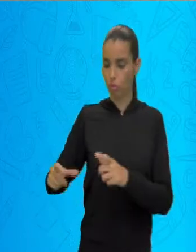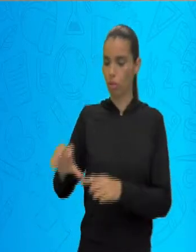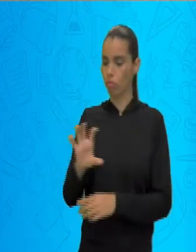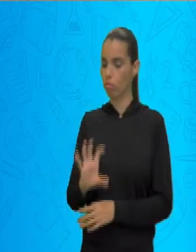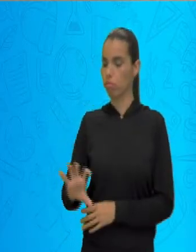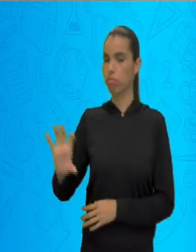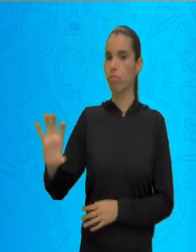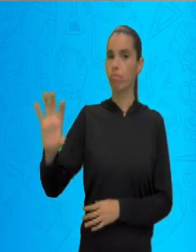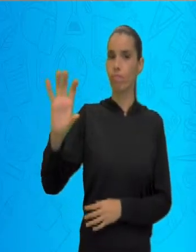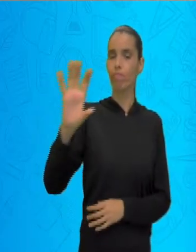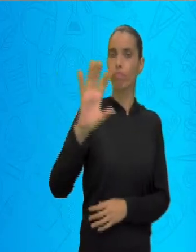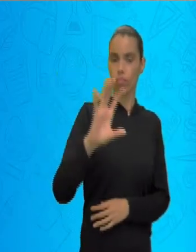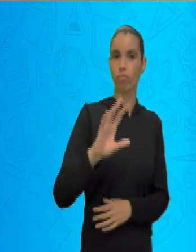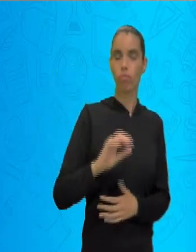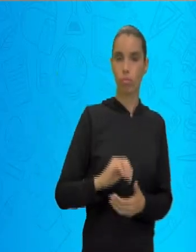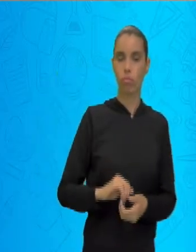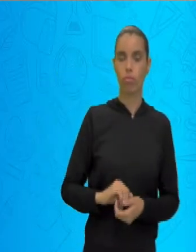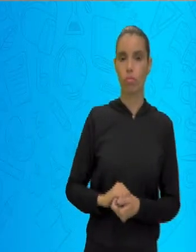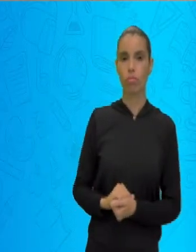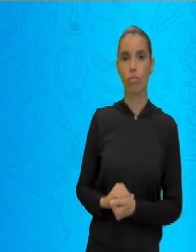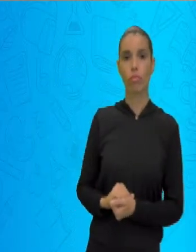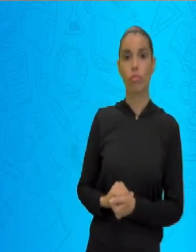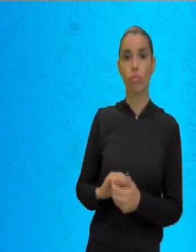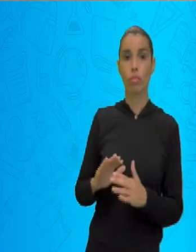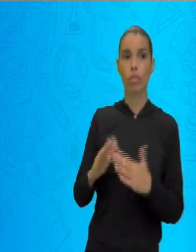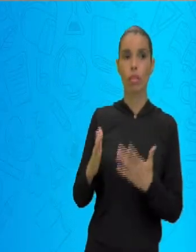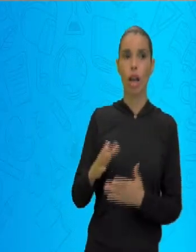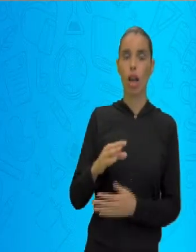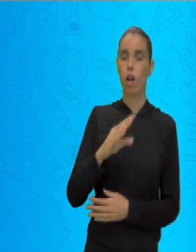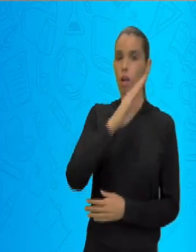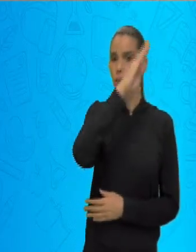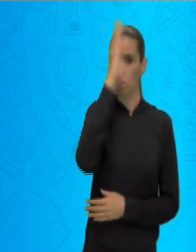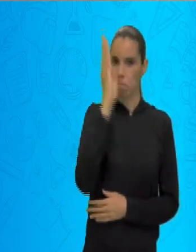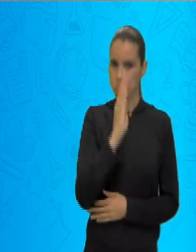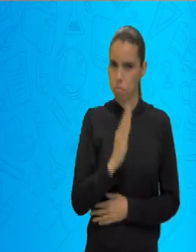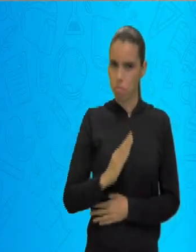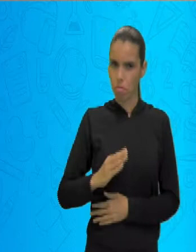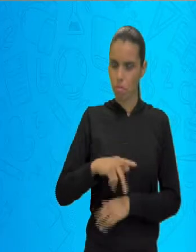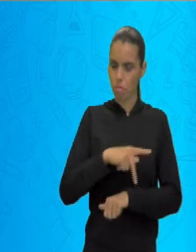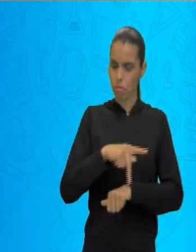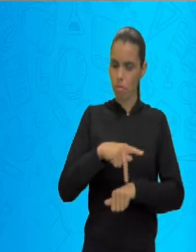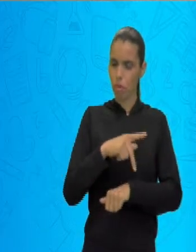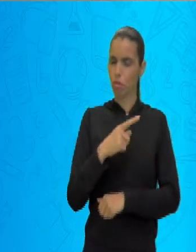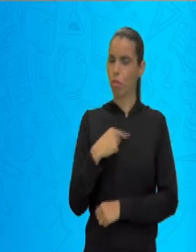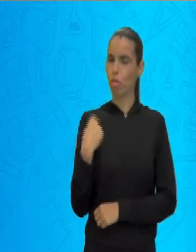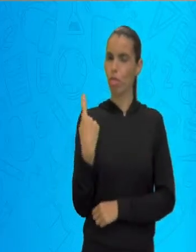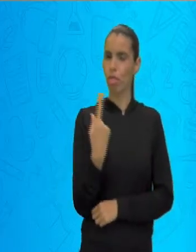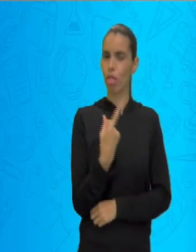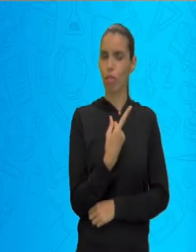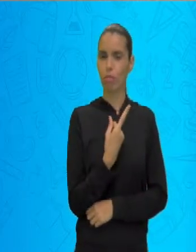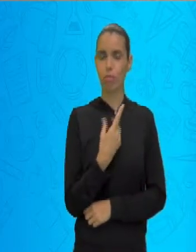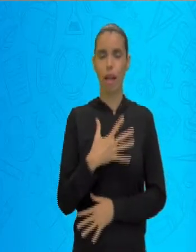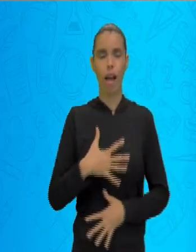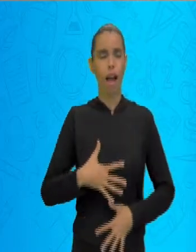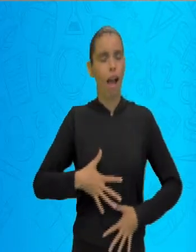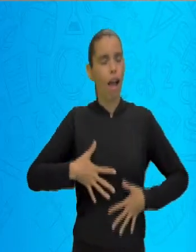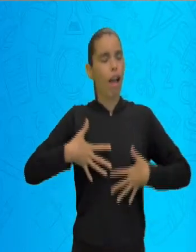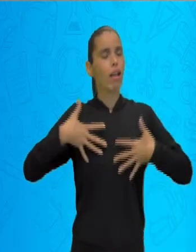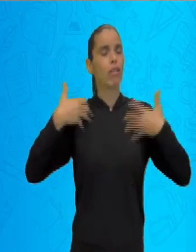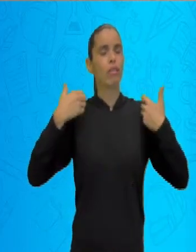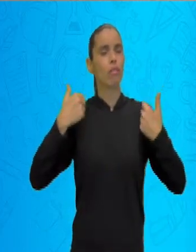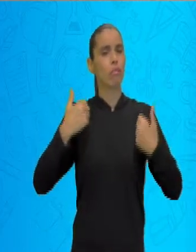ok? Então, esse país maravilhoso, né? Sempre lembrando,